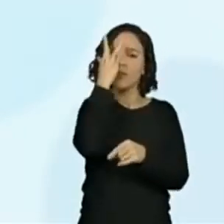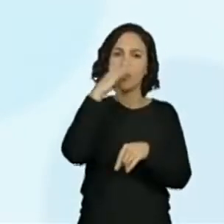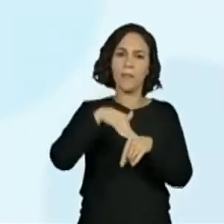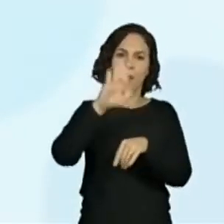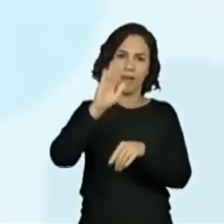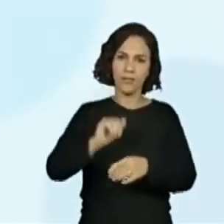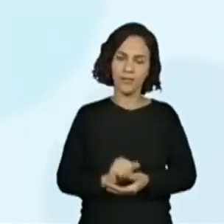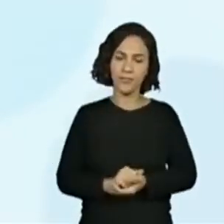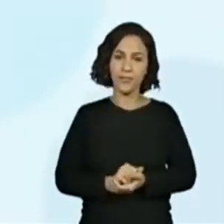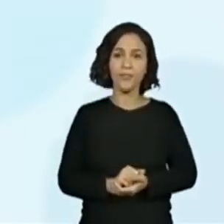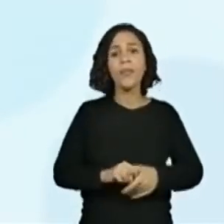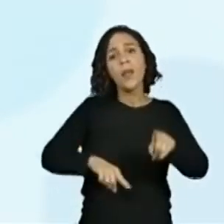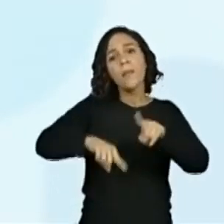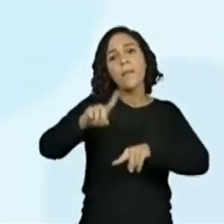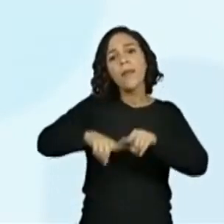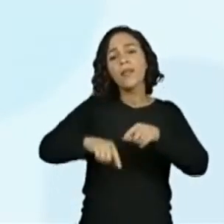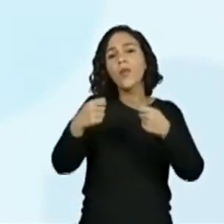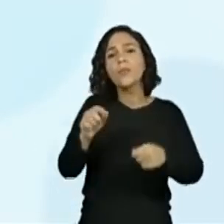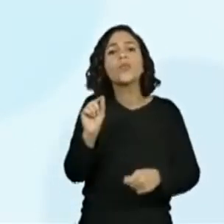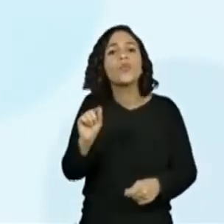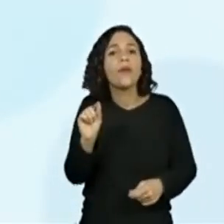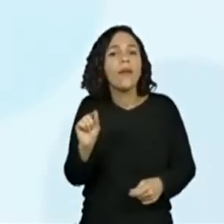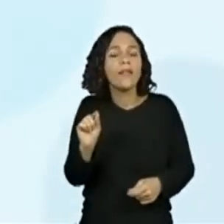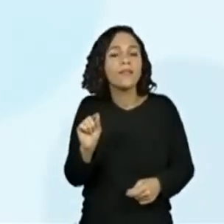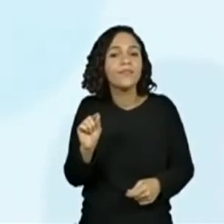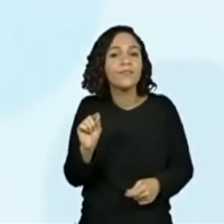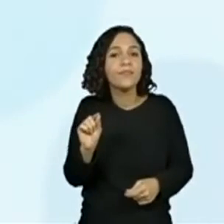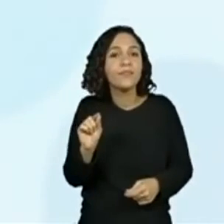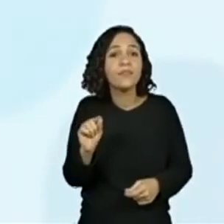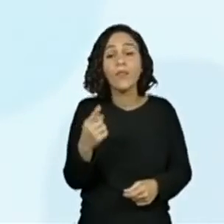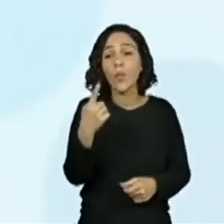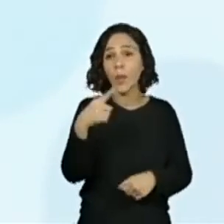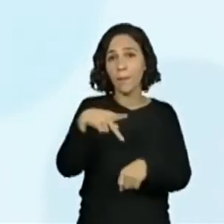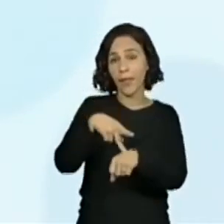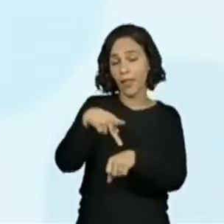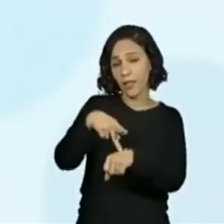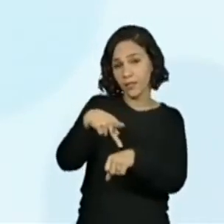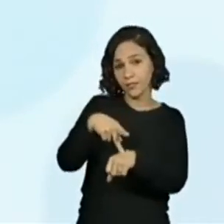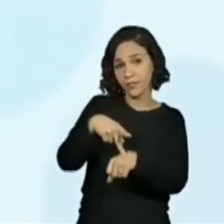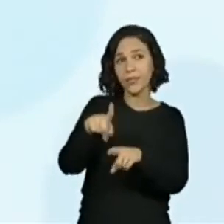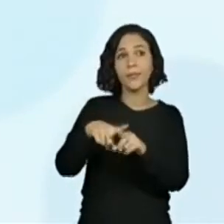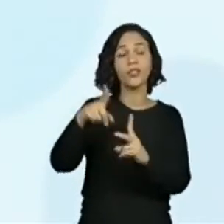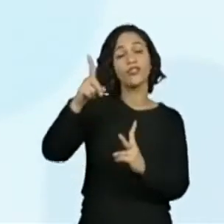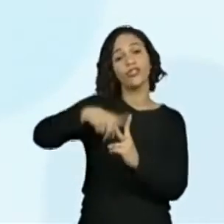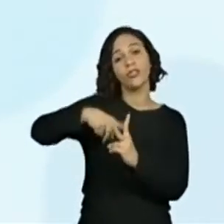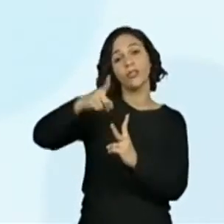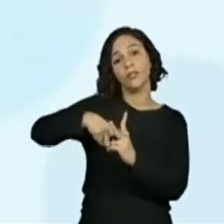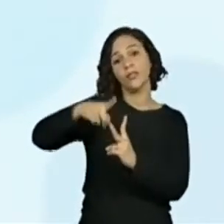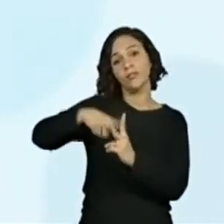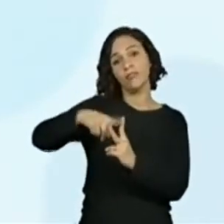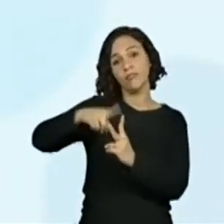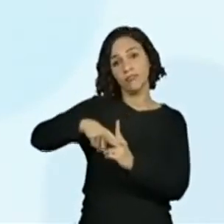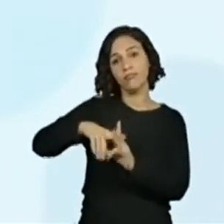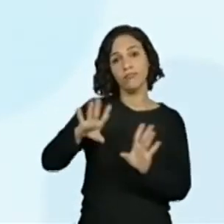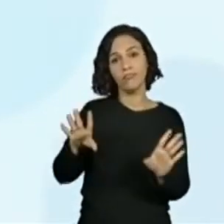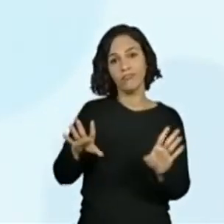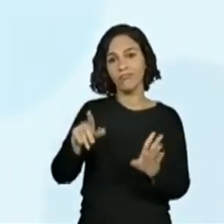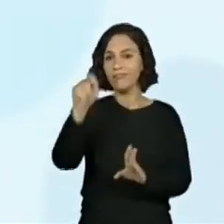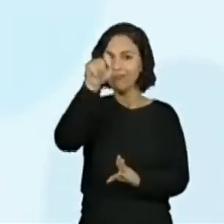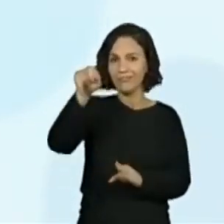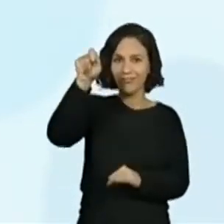Material necessário. Uma pedrinha e giz de lousa.